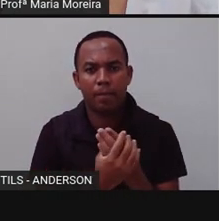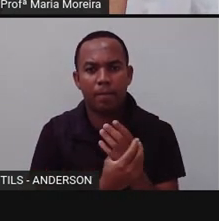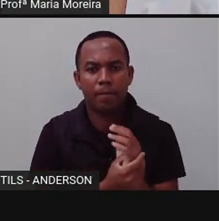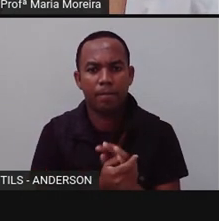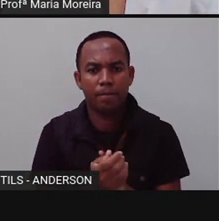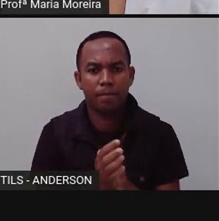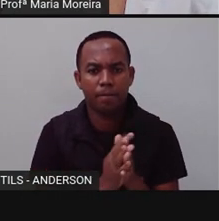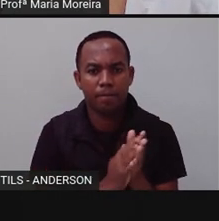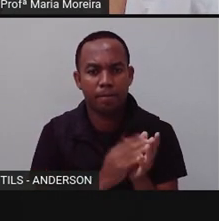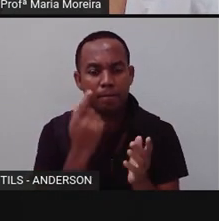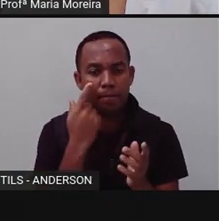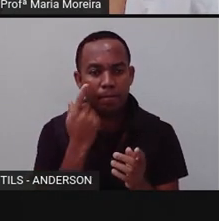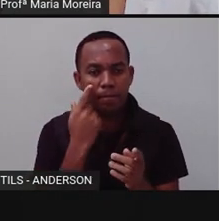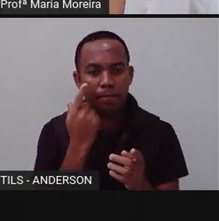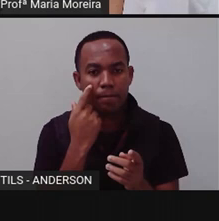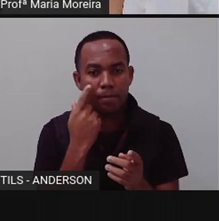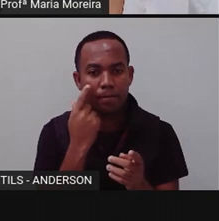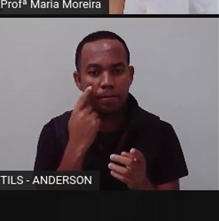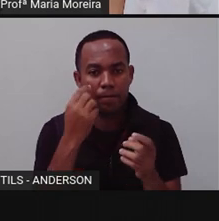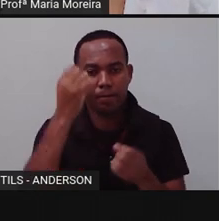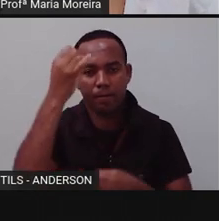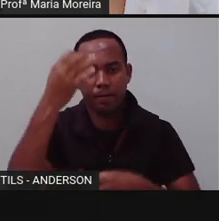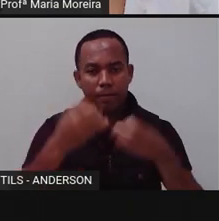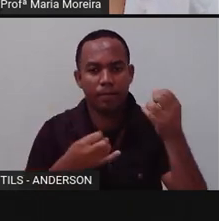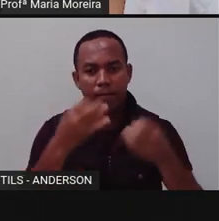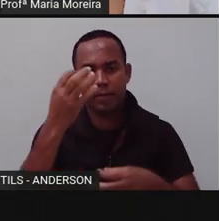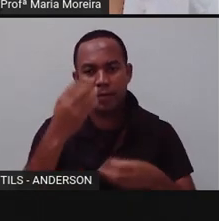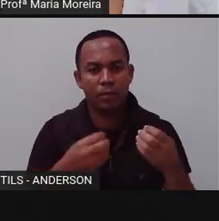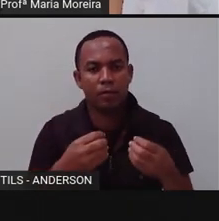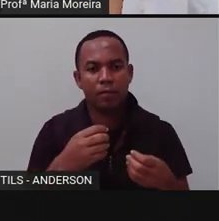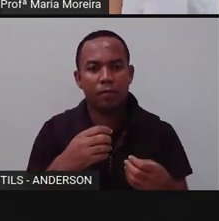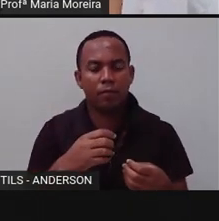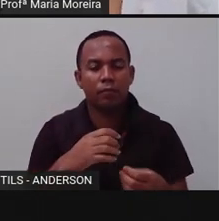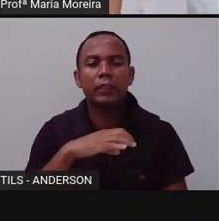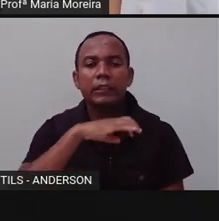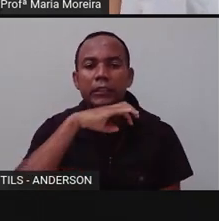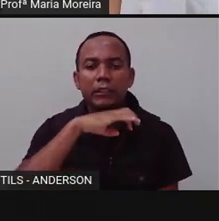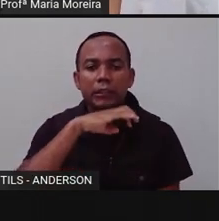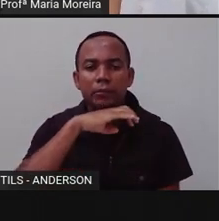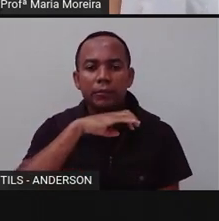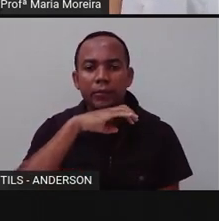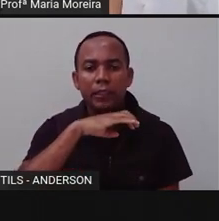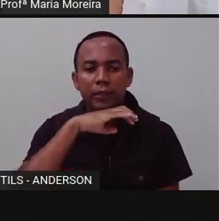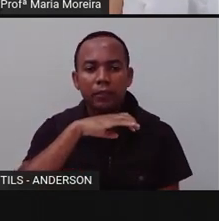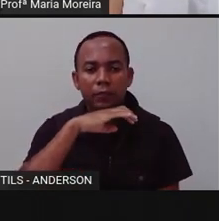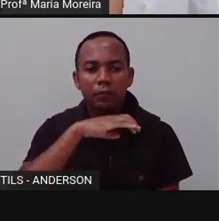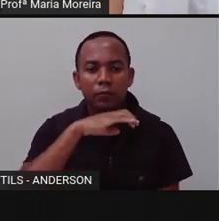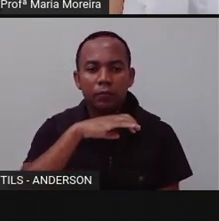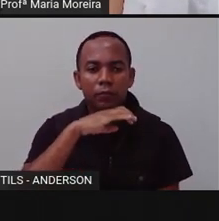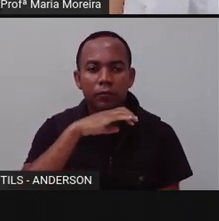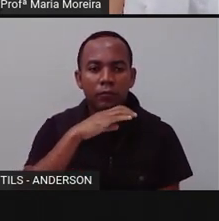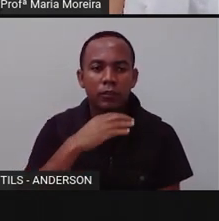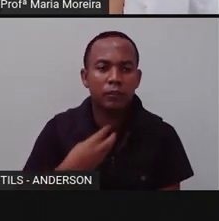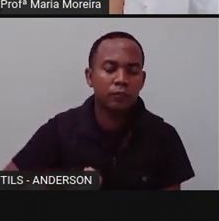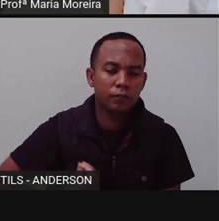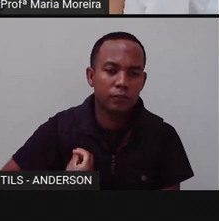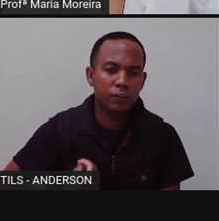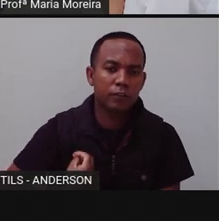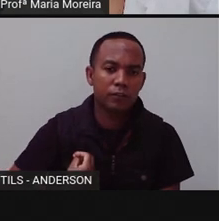Vamos lá. Vamos falar, né? Sobre um animalzinho aí, um ser vivo, desculpa,